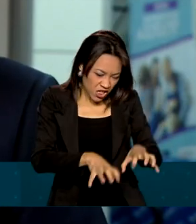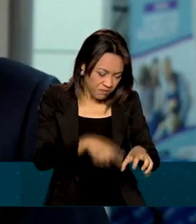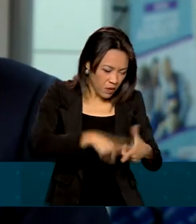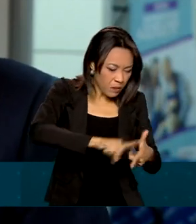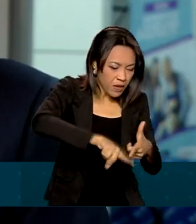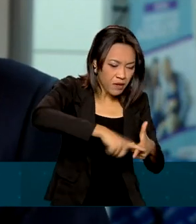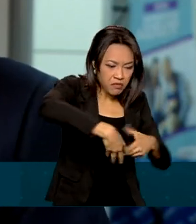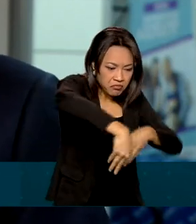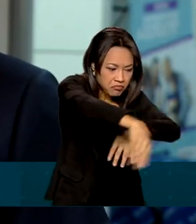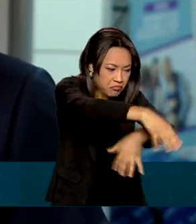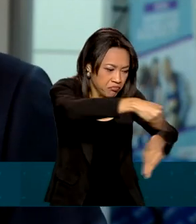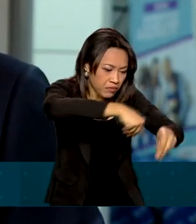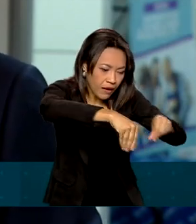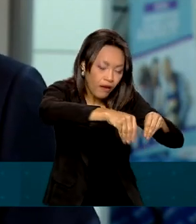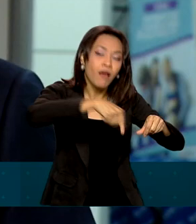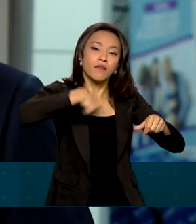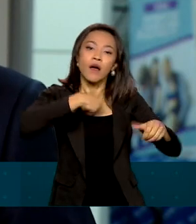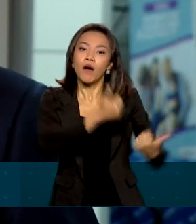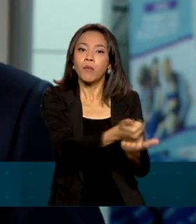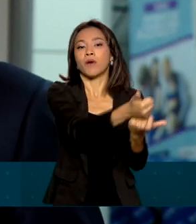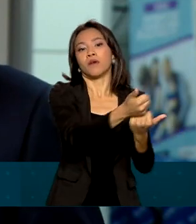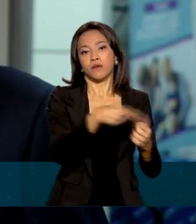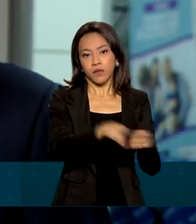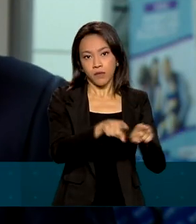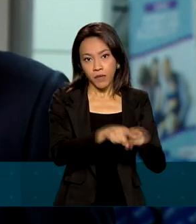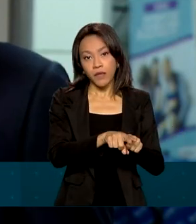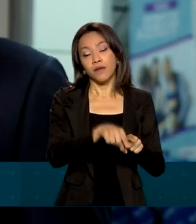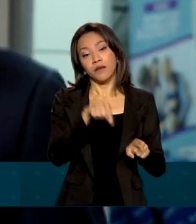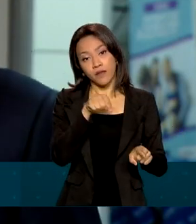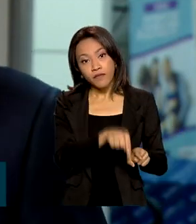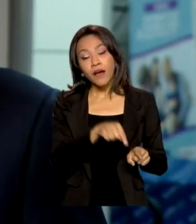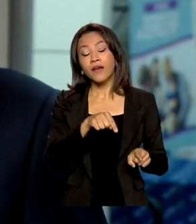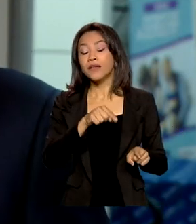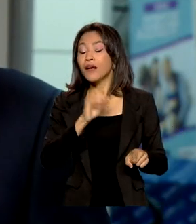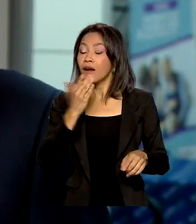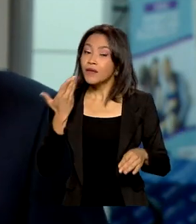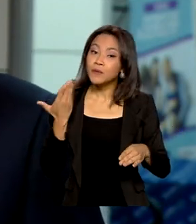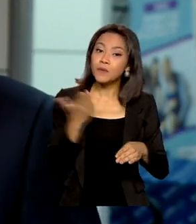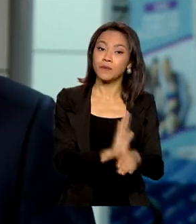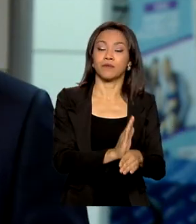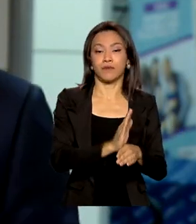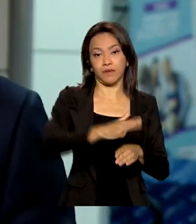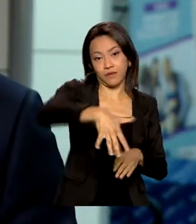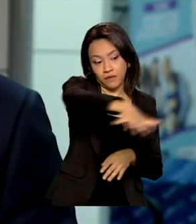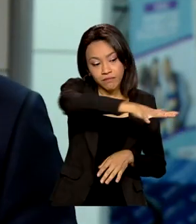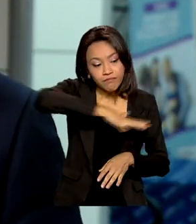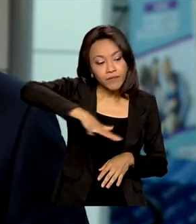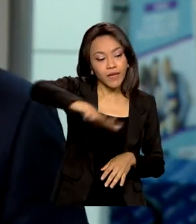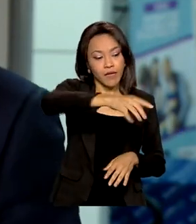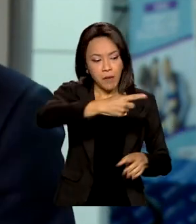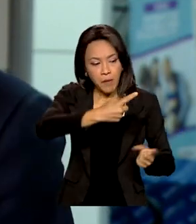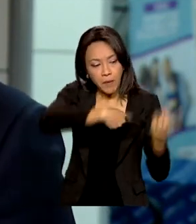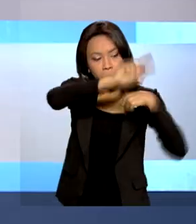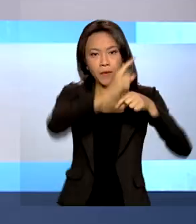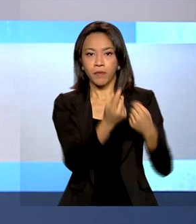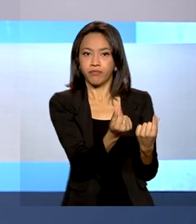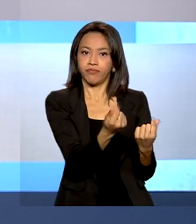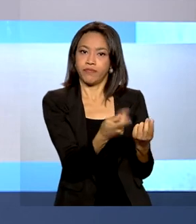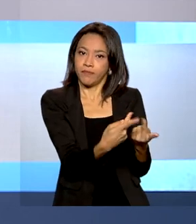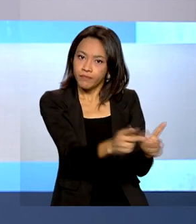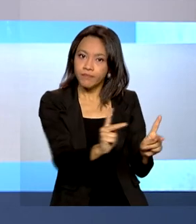que têm mais tempo para ter retorno, mas faz a diferença em termos de salto de rentabilidade.